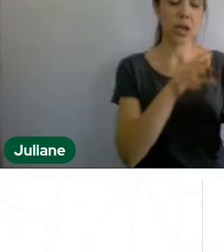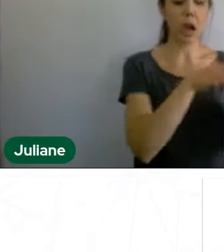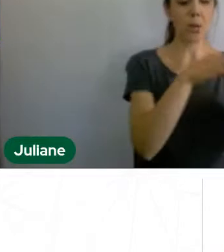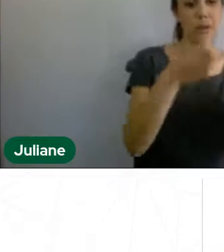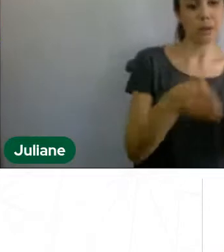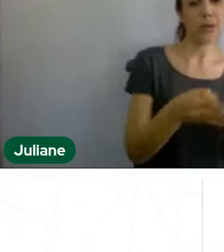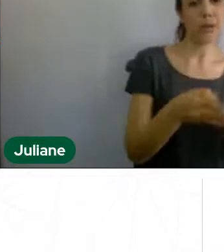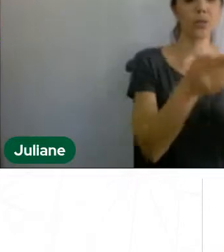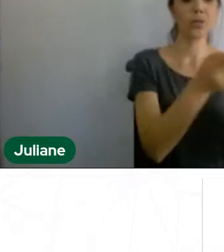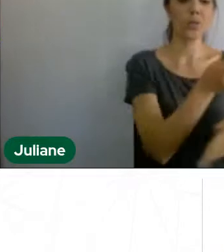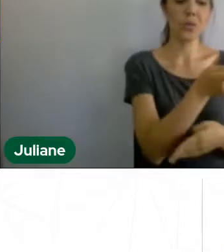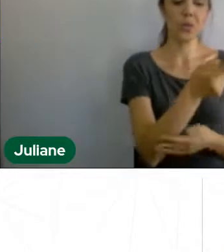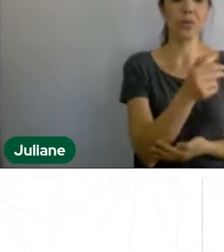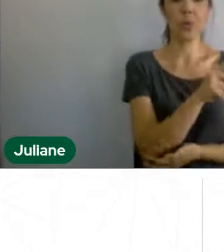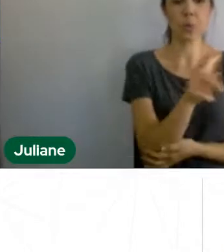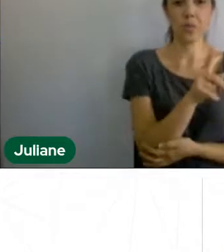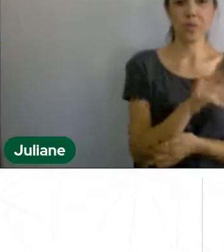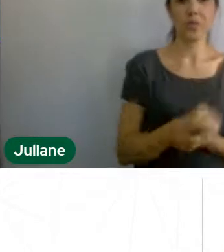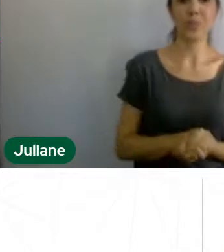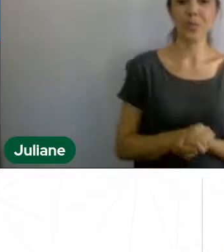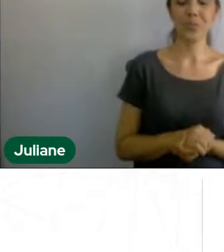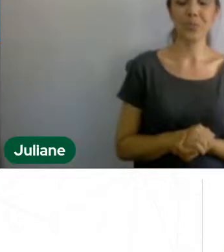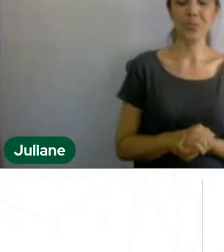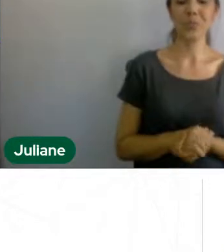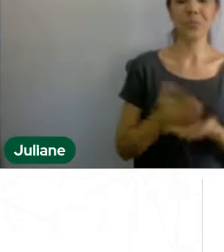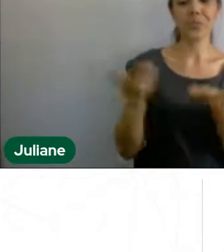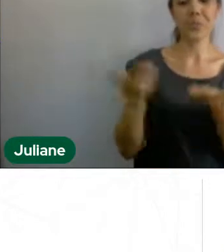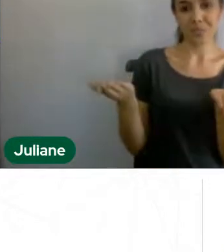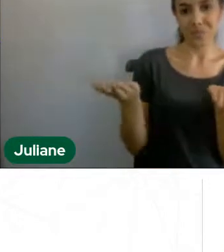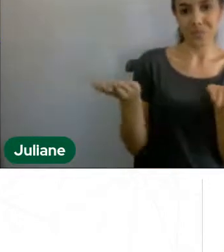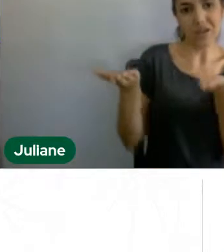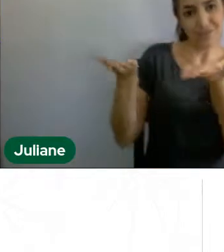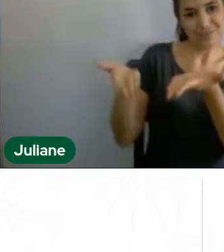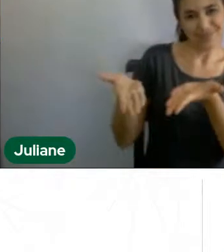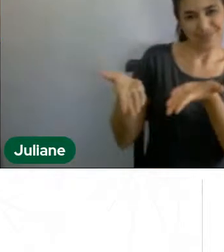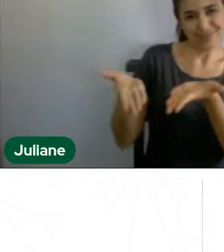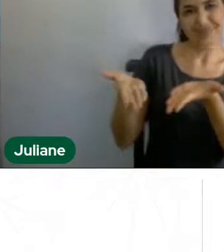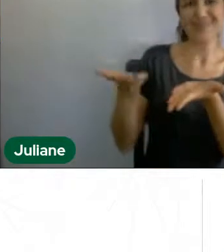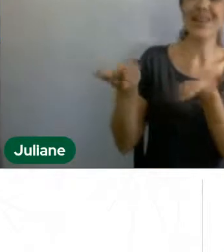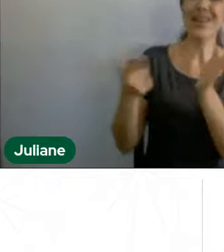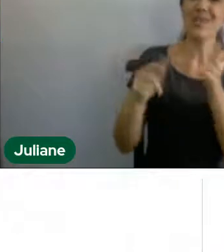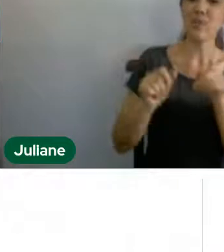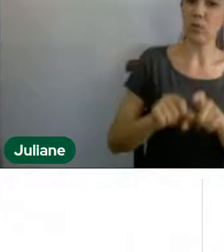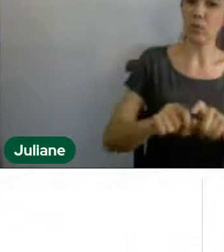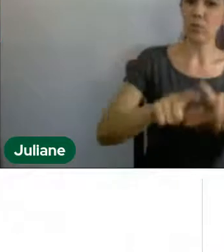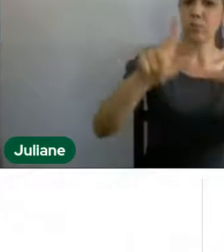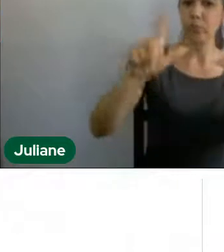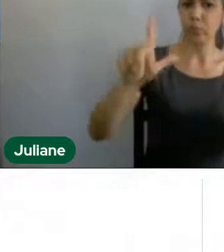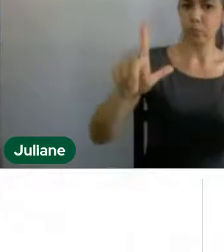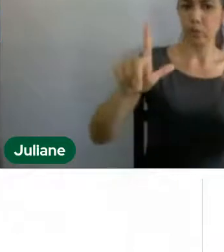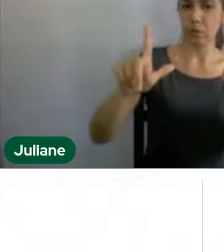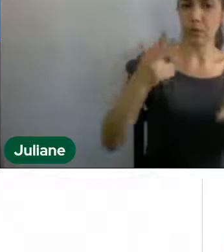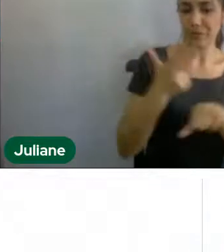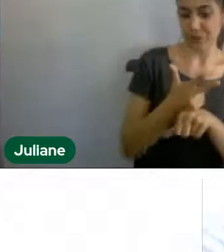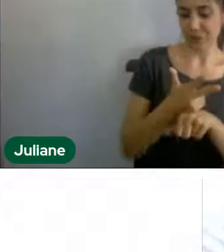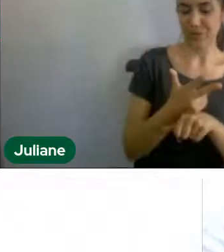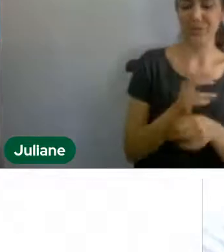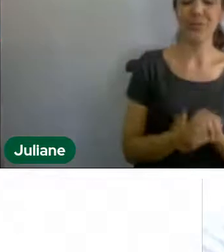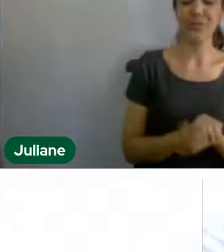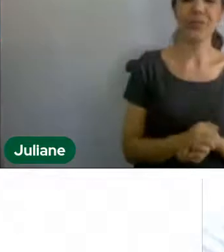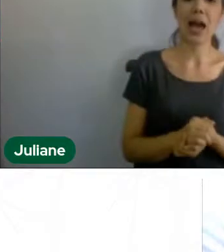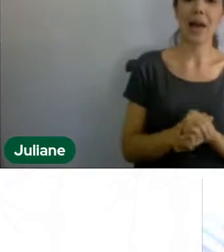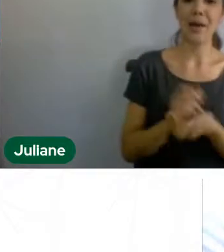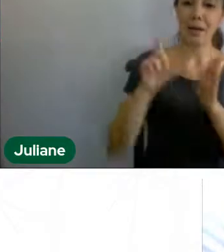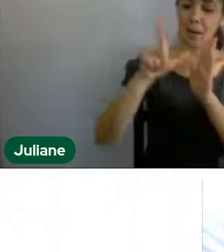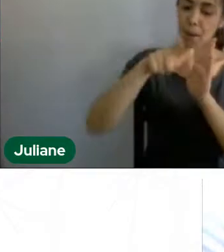conforme a gente conversou inicialmente, você compartilha o vídeo da apresentação conosco, logo após a apresentação do